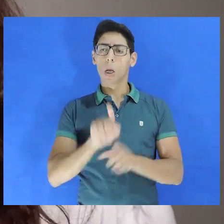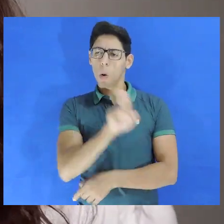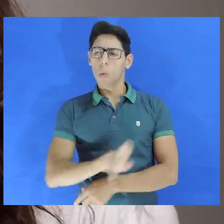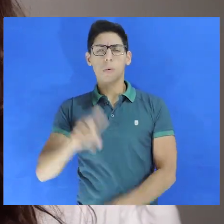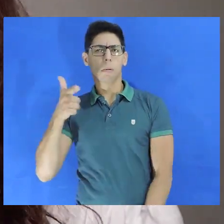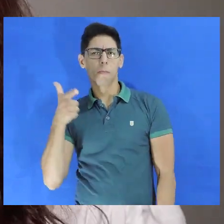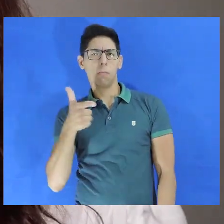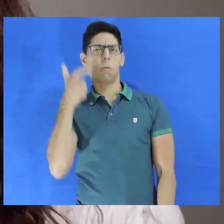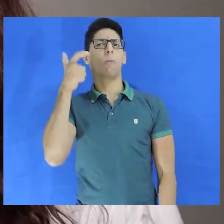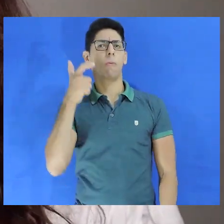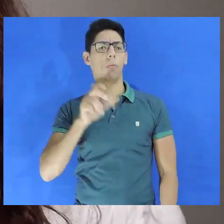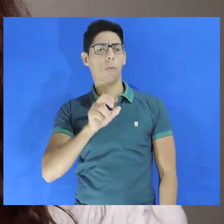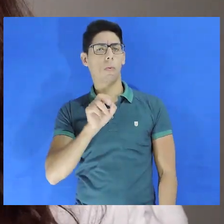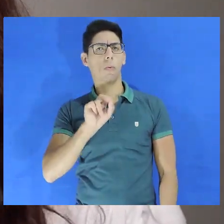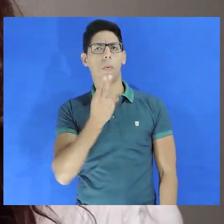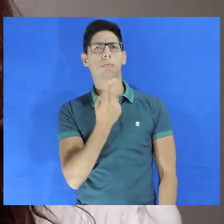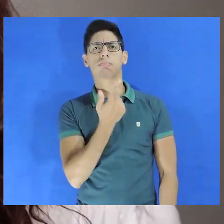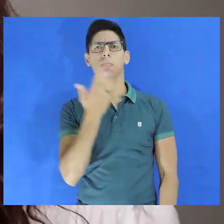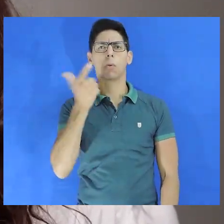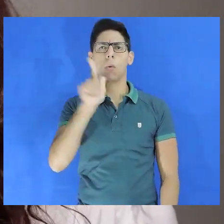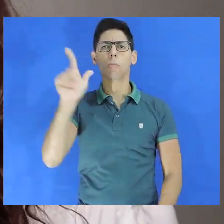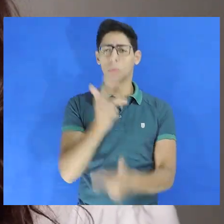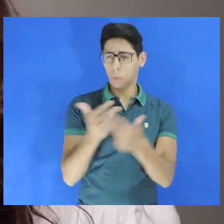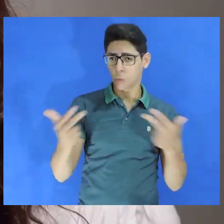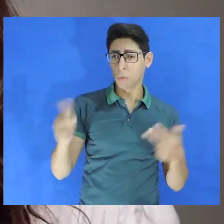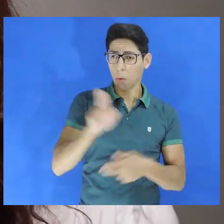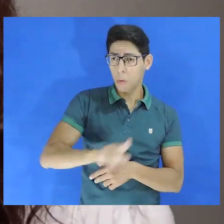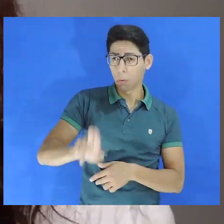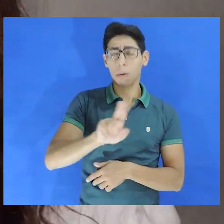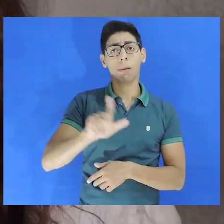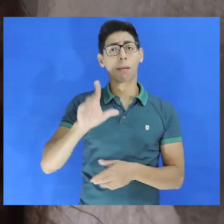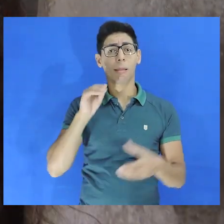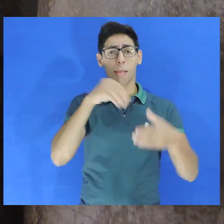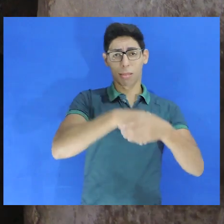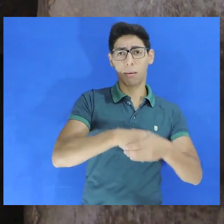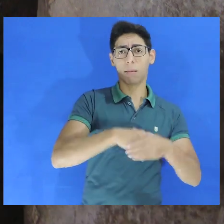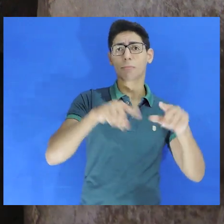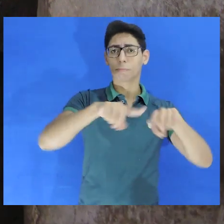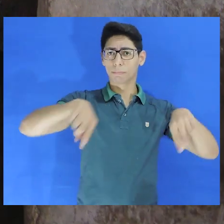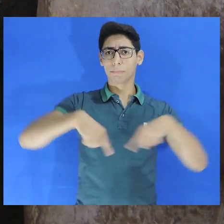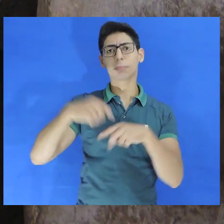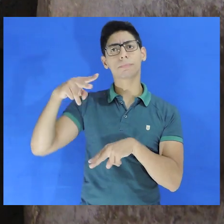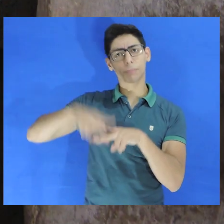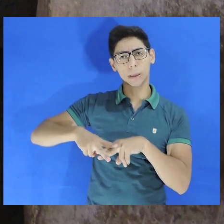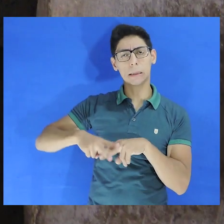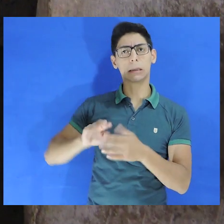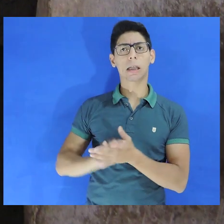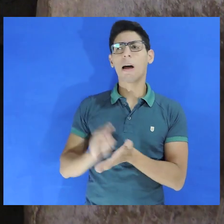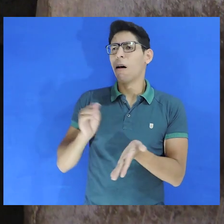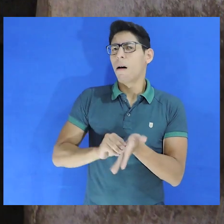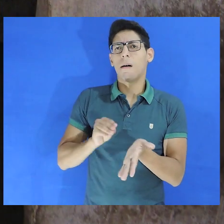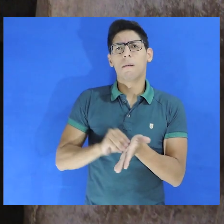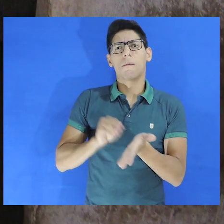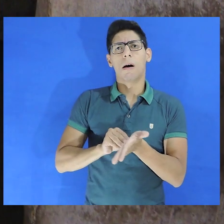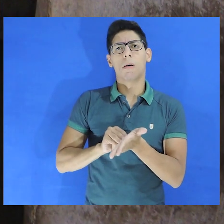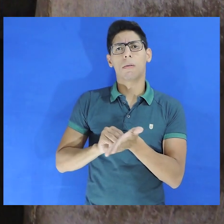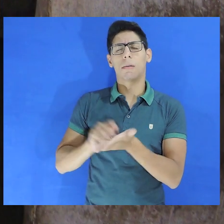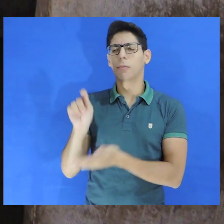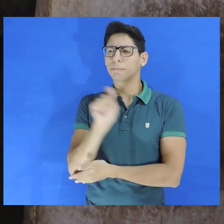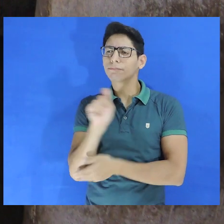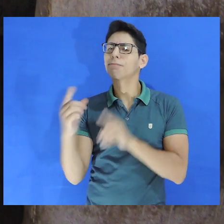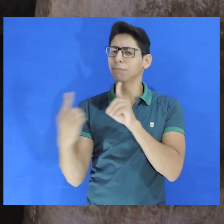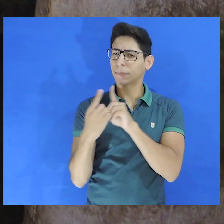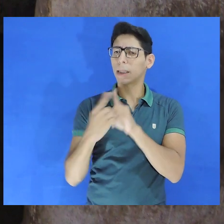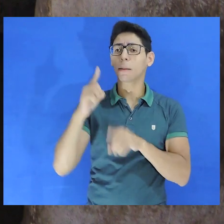uso de arma de fogo ou armamento menos letal, quando isso é usado dentro da unidade, negligência na prestação de assistência